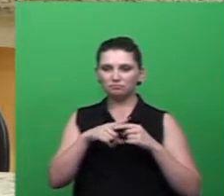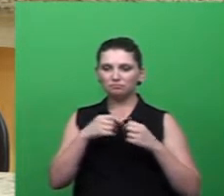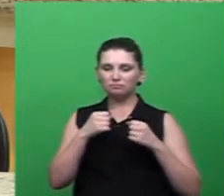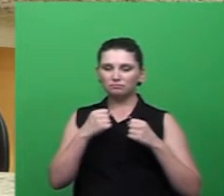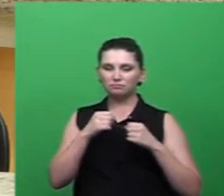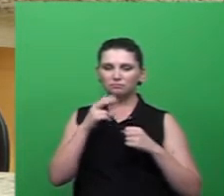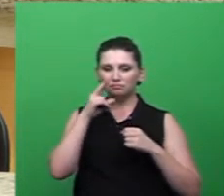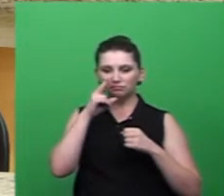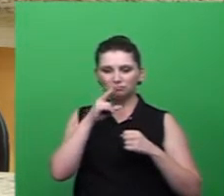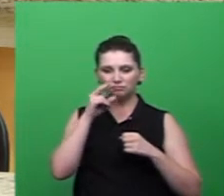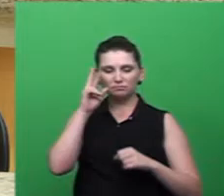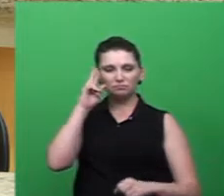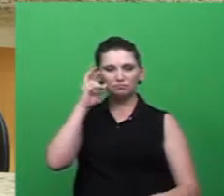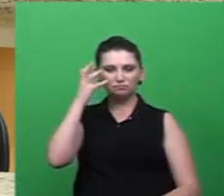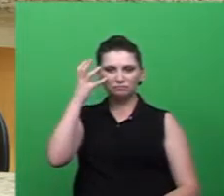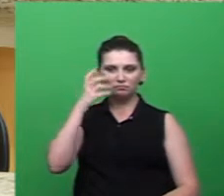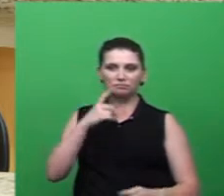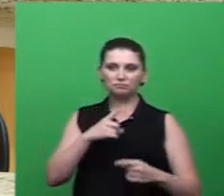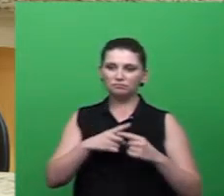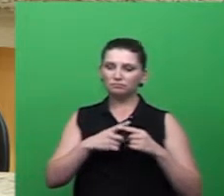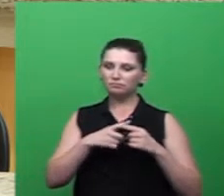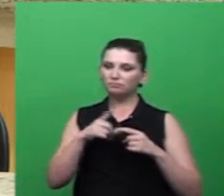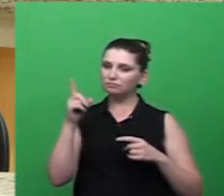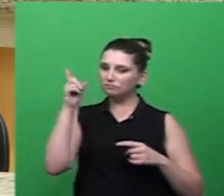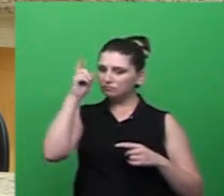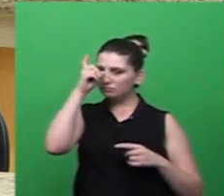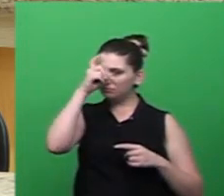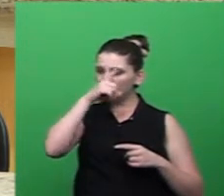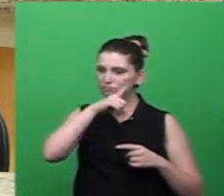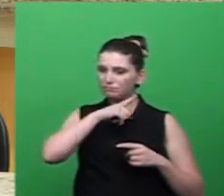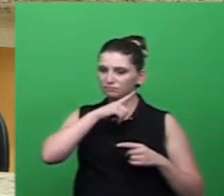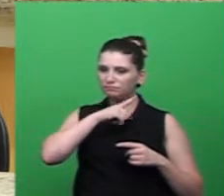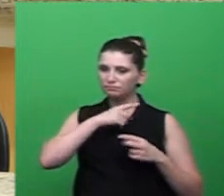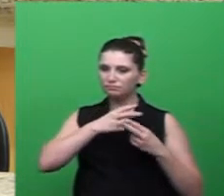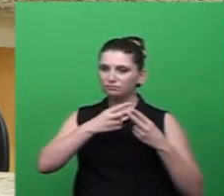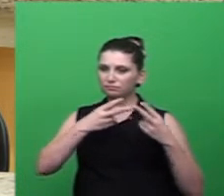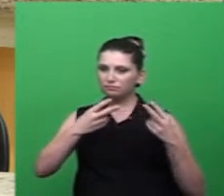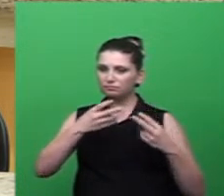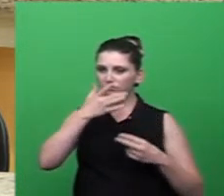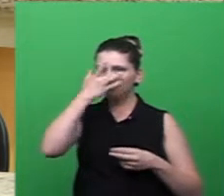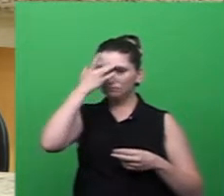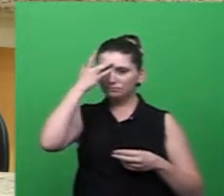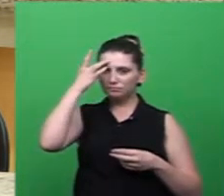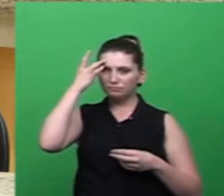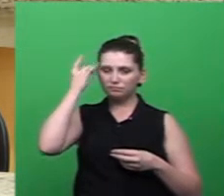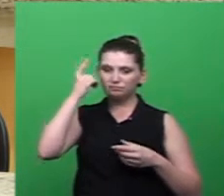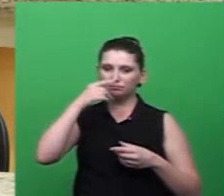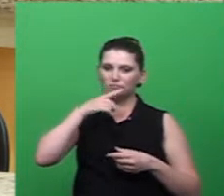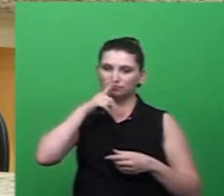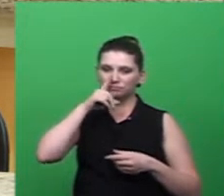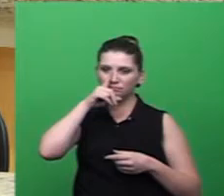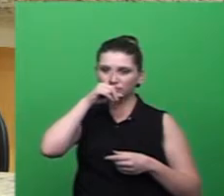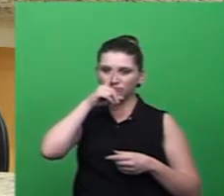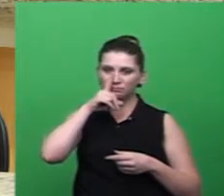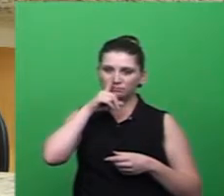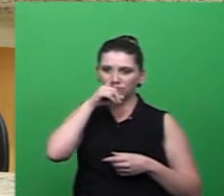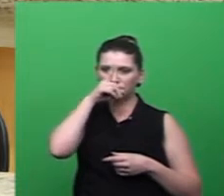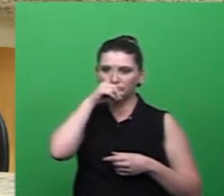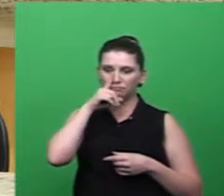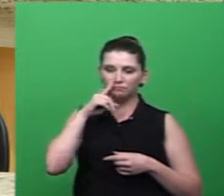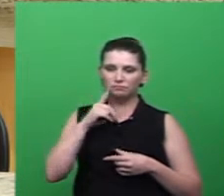providências porque está dentro de um patrimônio público e está correndo um risco sério certo e também